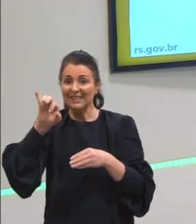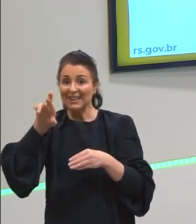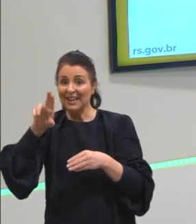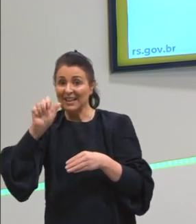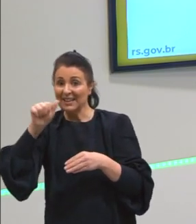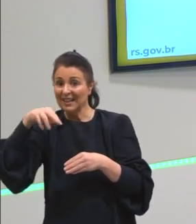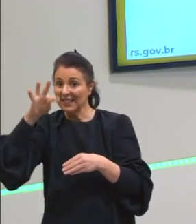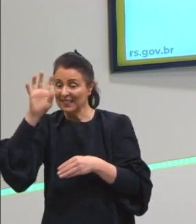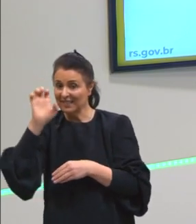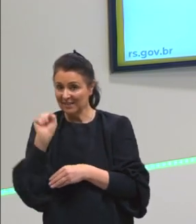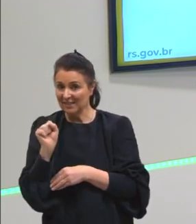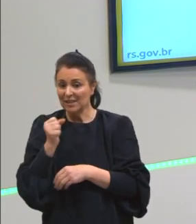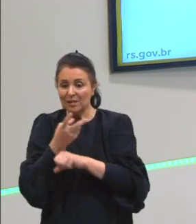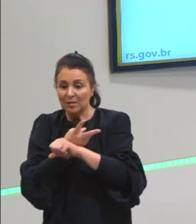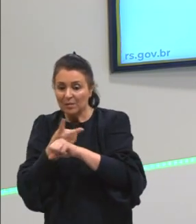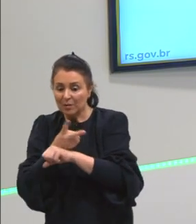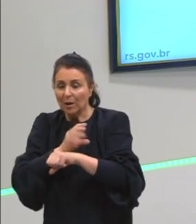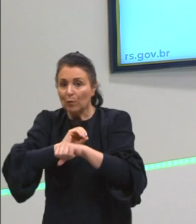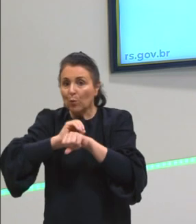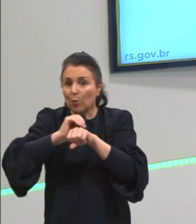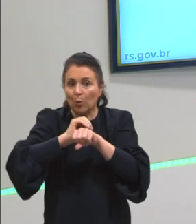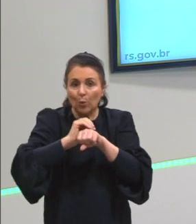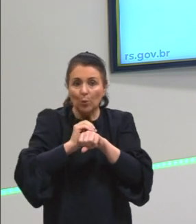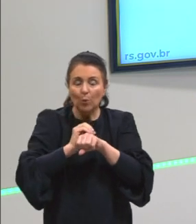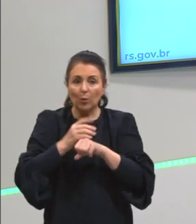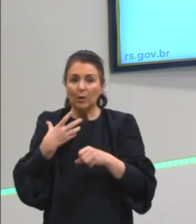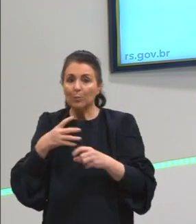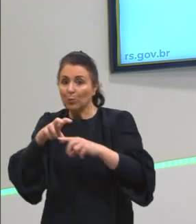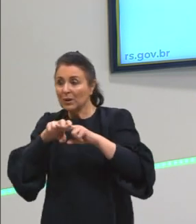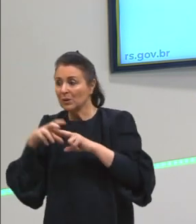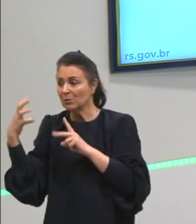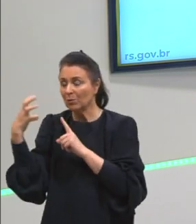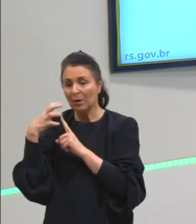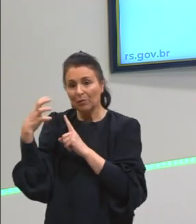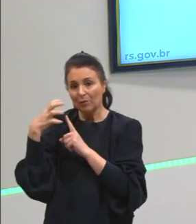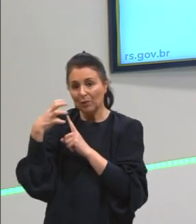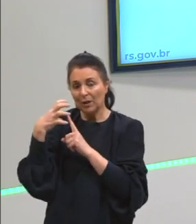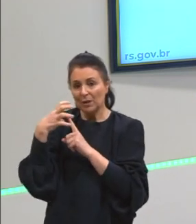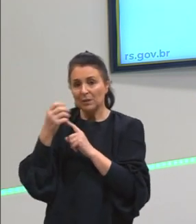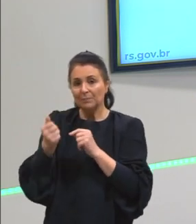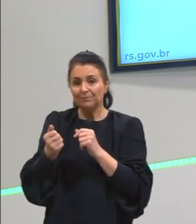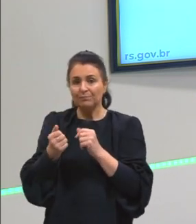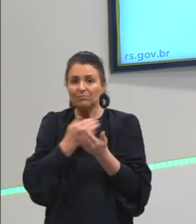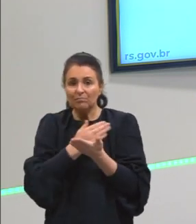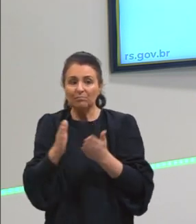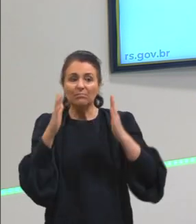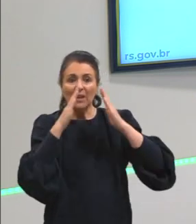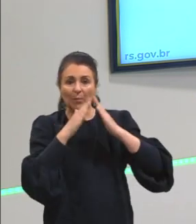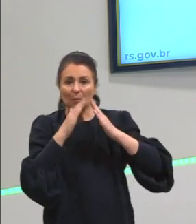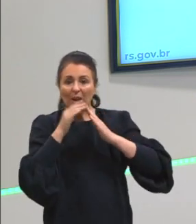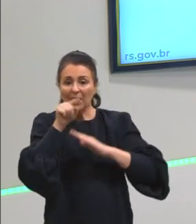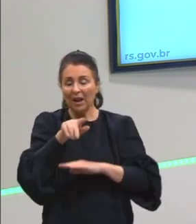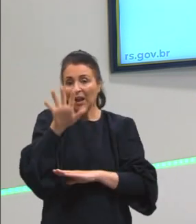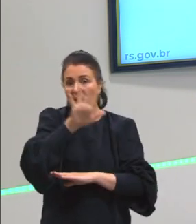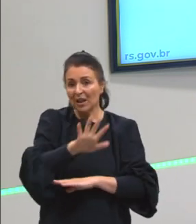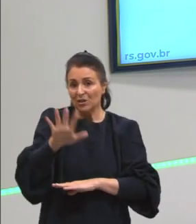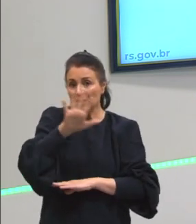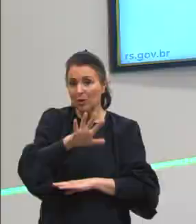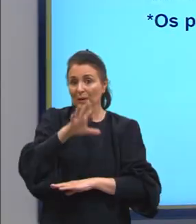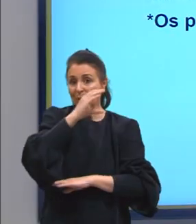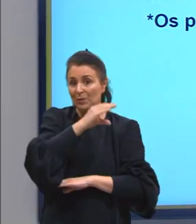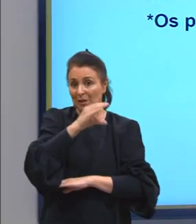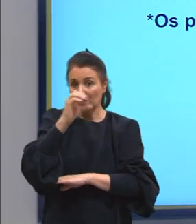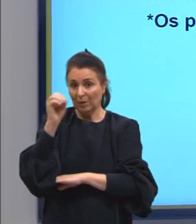na busca do ouro e acabam tendo essa influência e acabam habitando e colonizando essa região do centro-oeste, né?